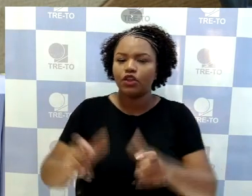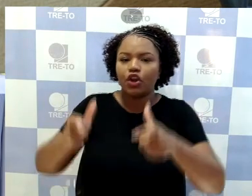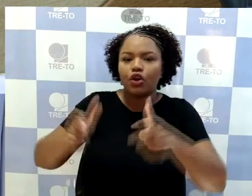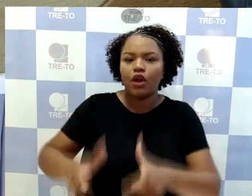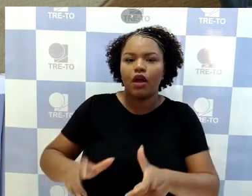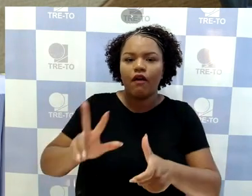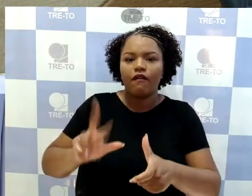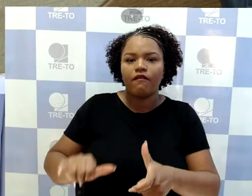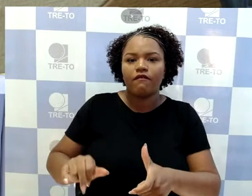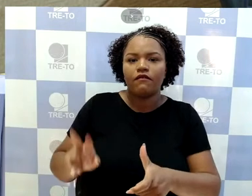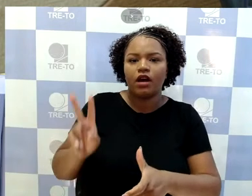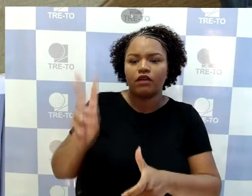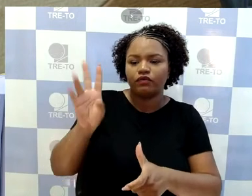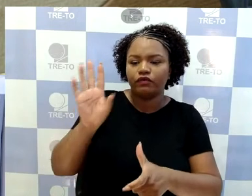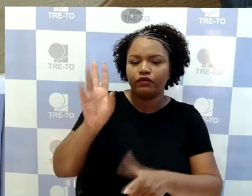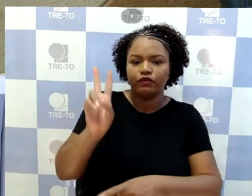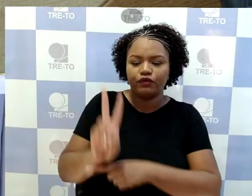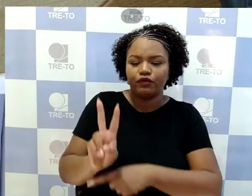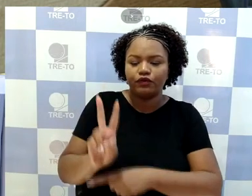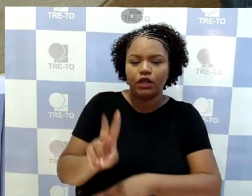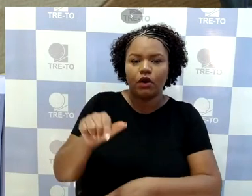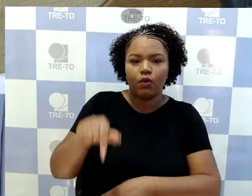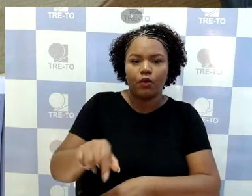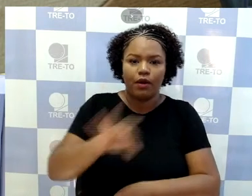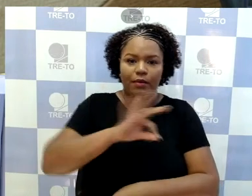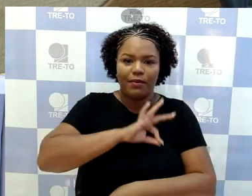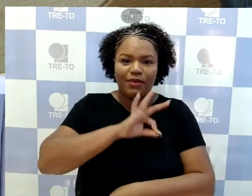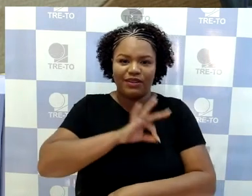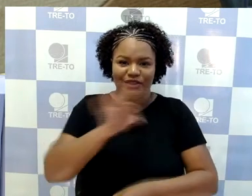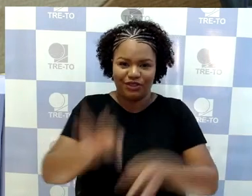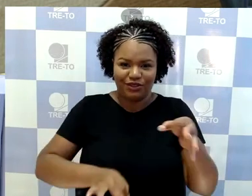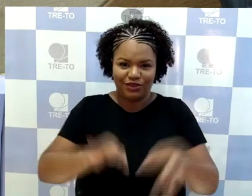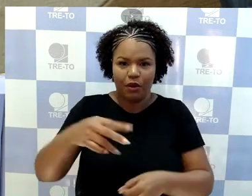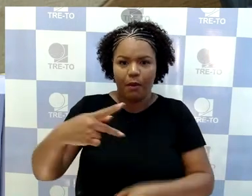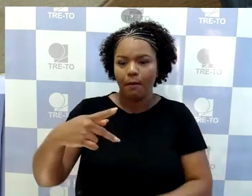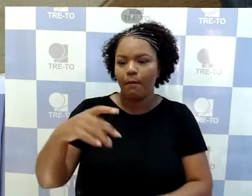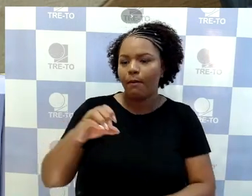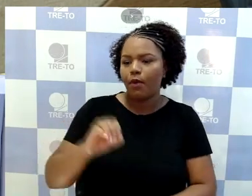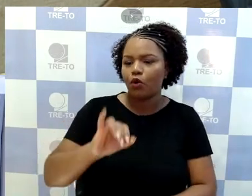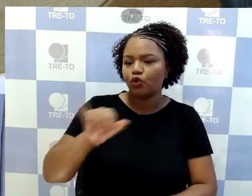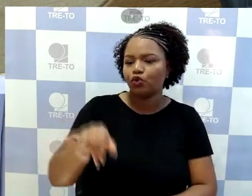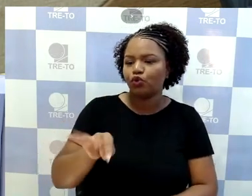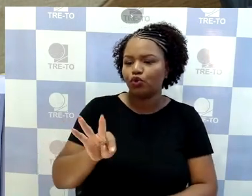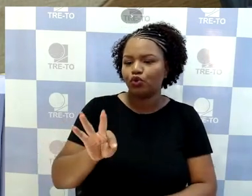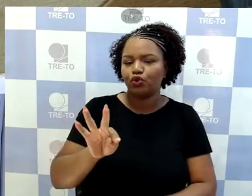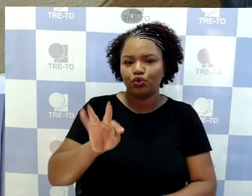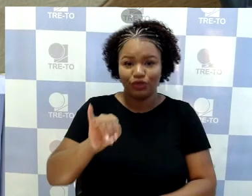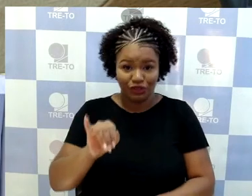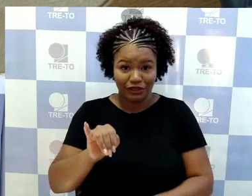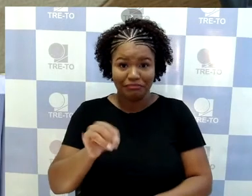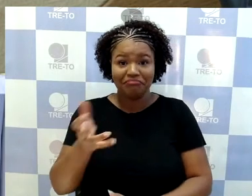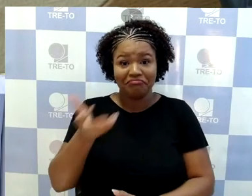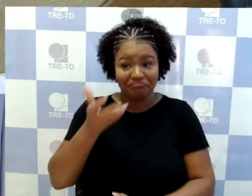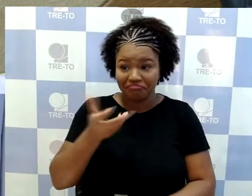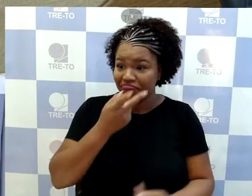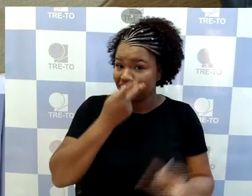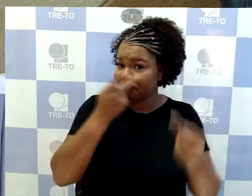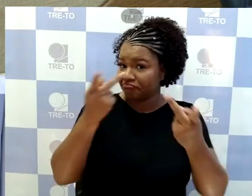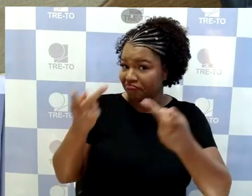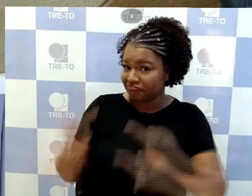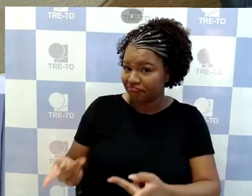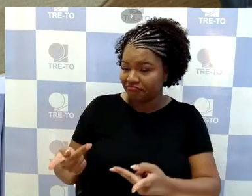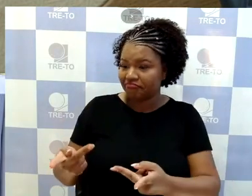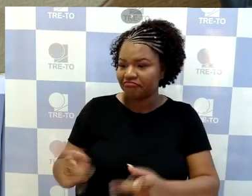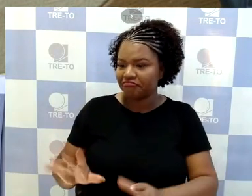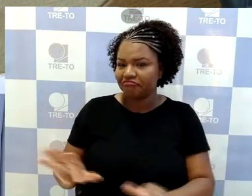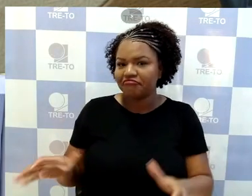Polícia Judicial por Jude. Se algum membro quiser fazer parte da comitiva, vamos lá fazer uma